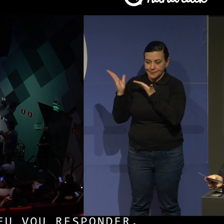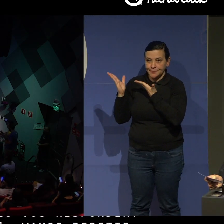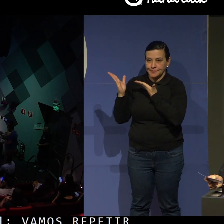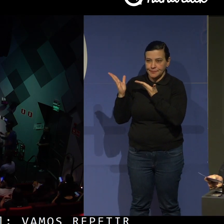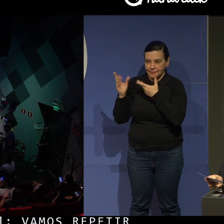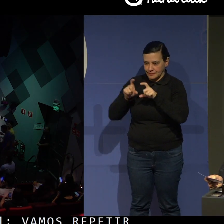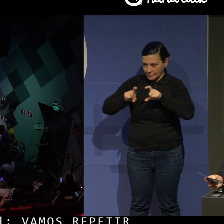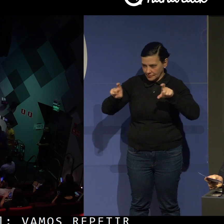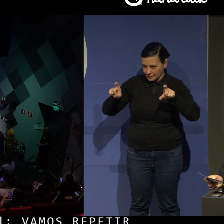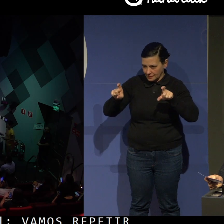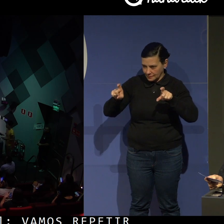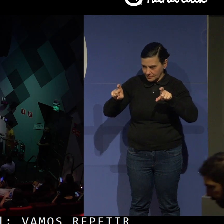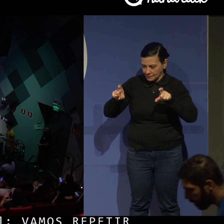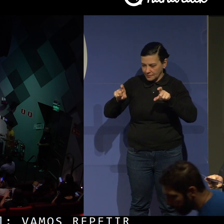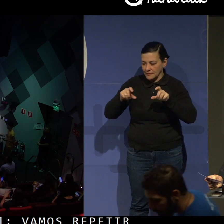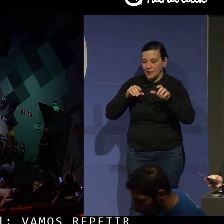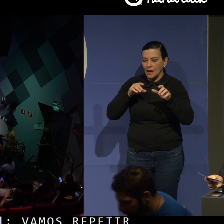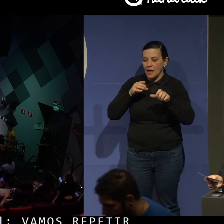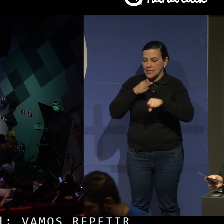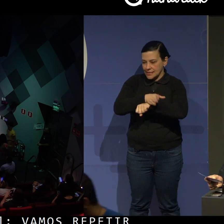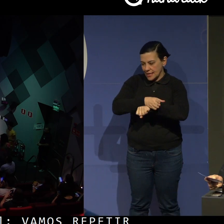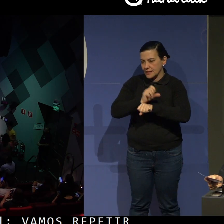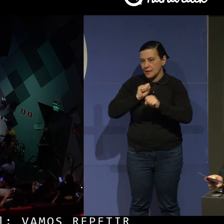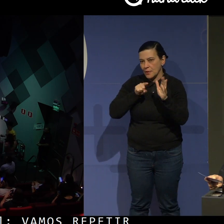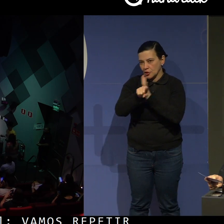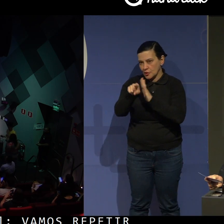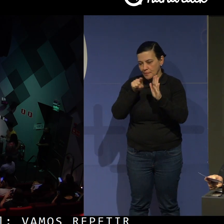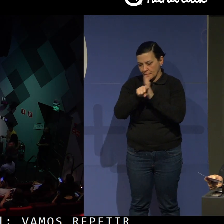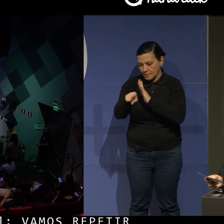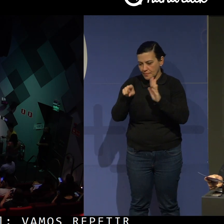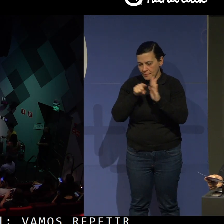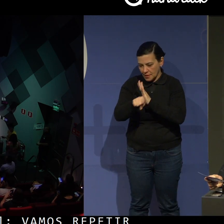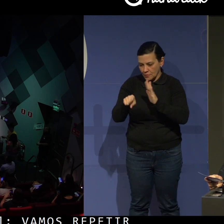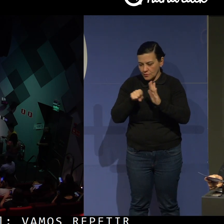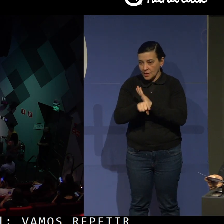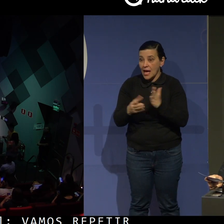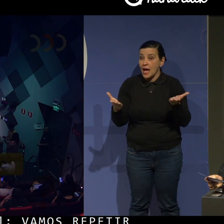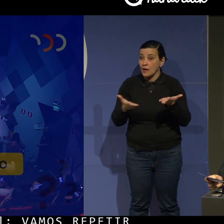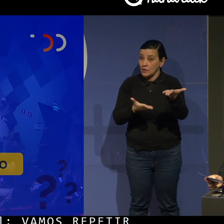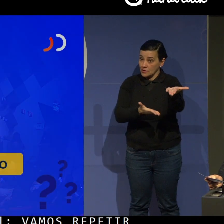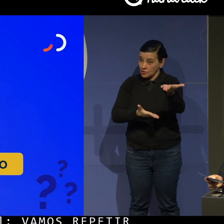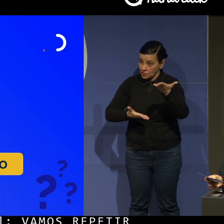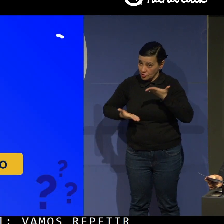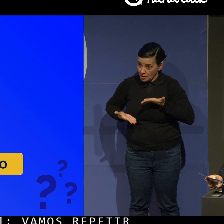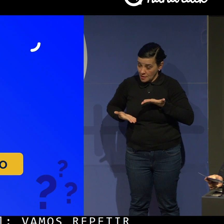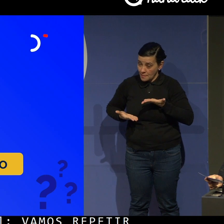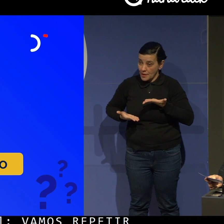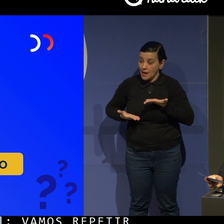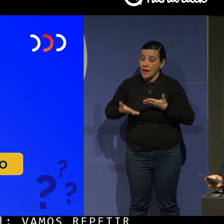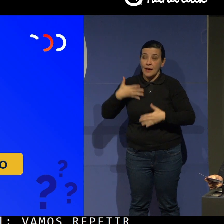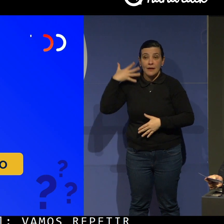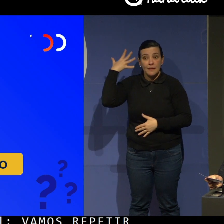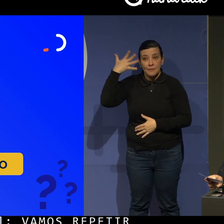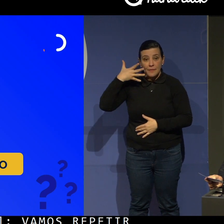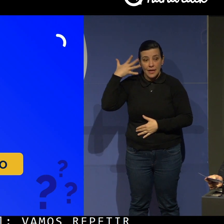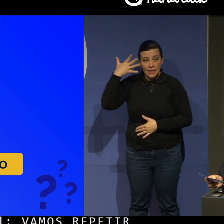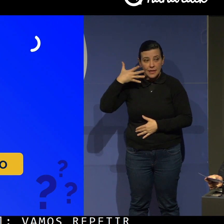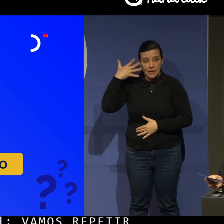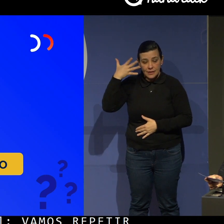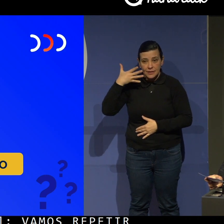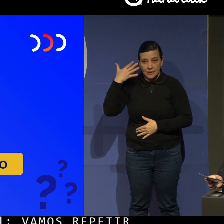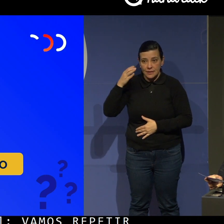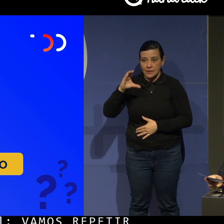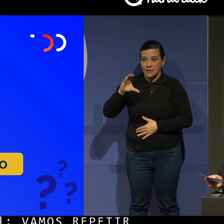traço Cato, traço Bradesco. Gostaria de chamar agora para a sua palestra a